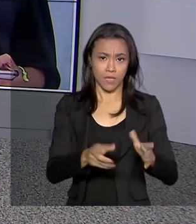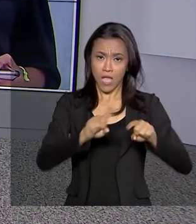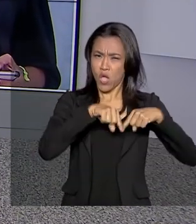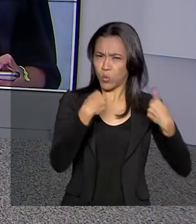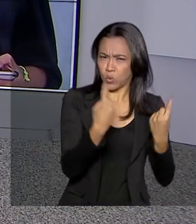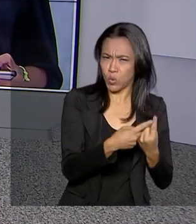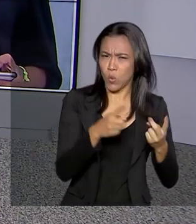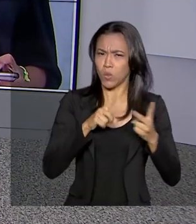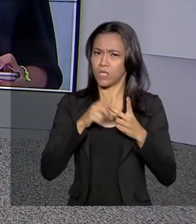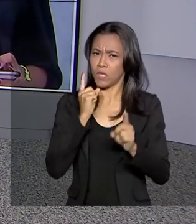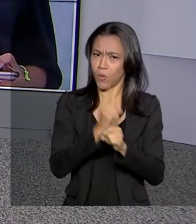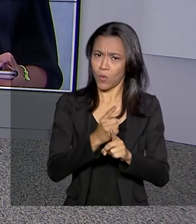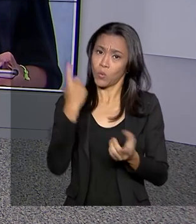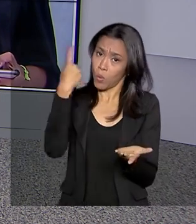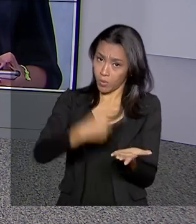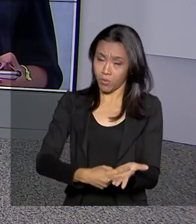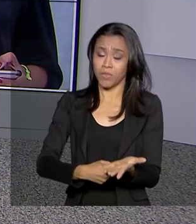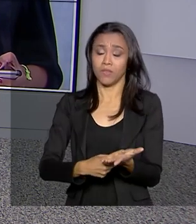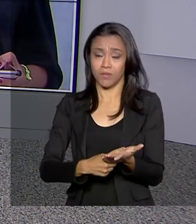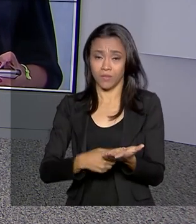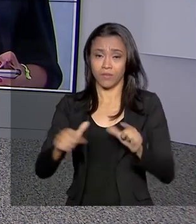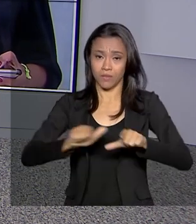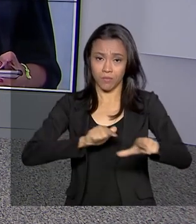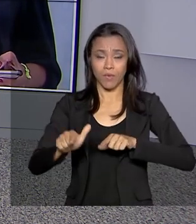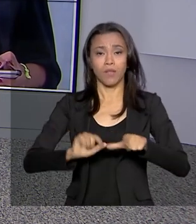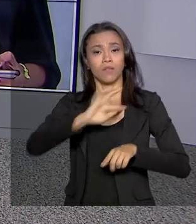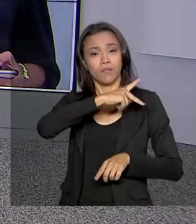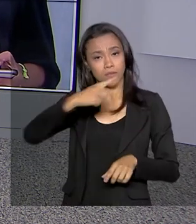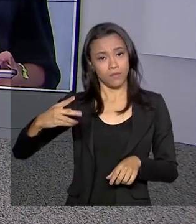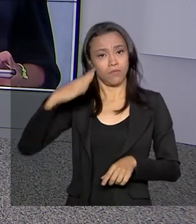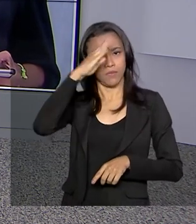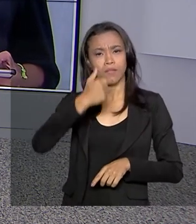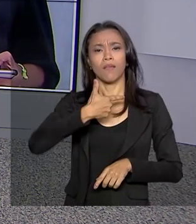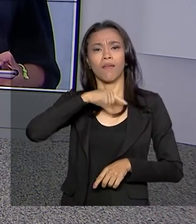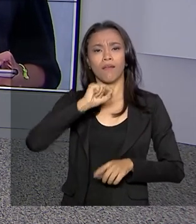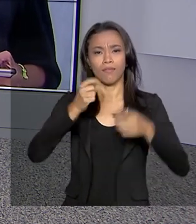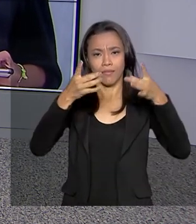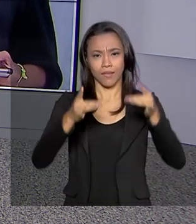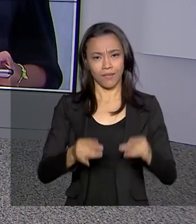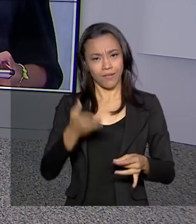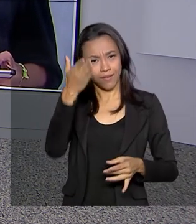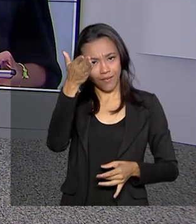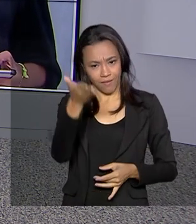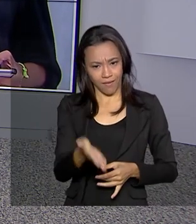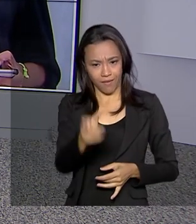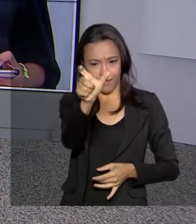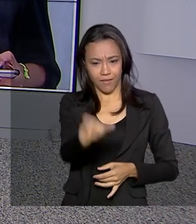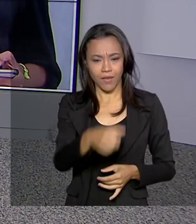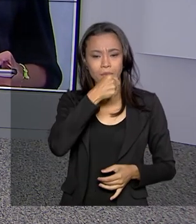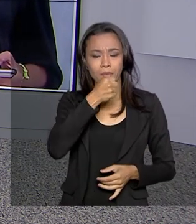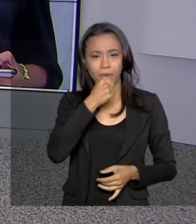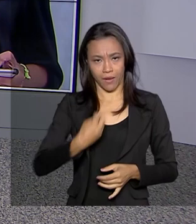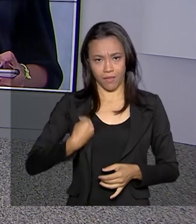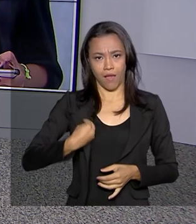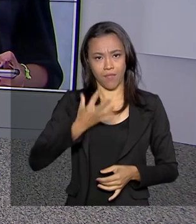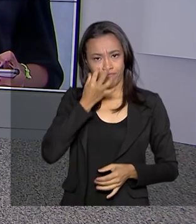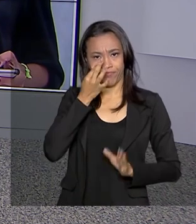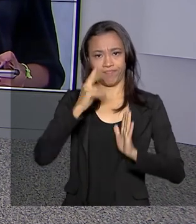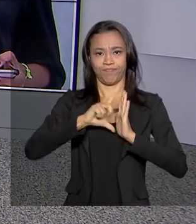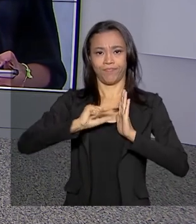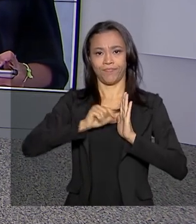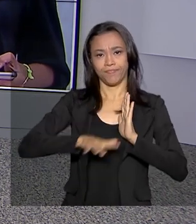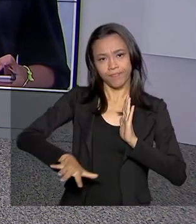e café da manhã na agenda de hoje do presidente Jair Bolsonaro. Quem conta tudo para a gente é a Luciana Colares de Holanda. Ela está no Palácio Planalto. Bom dia, Luciana.